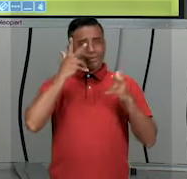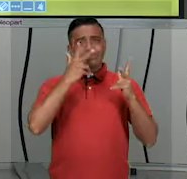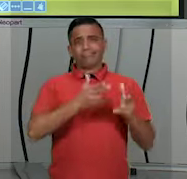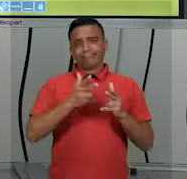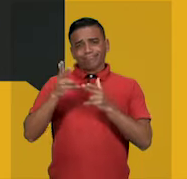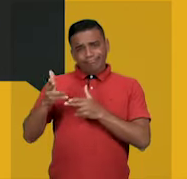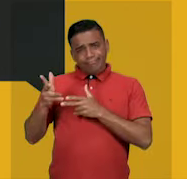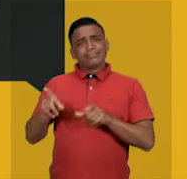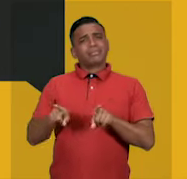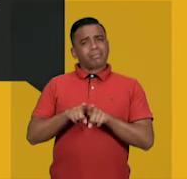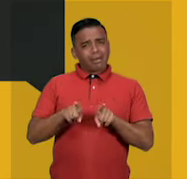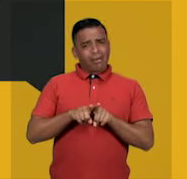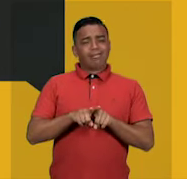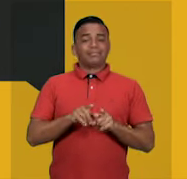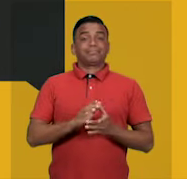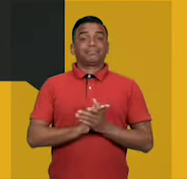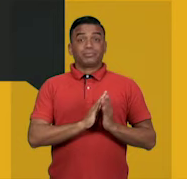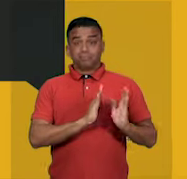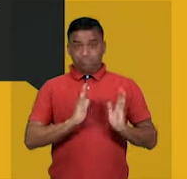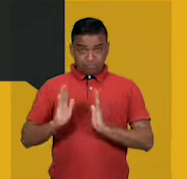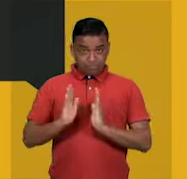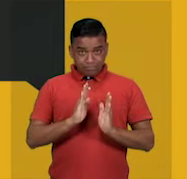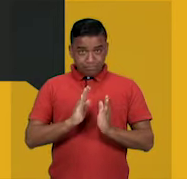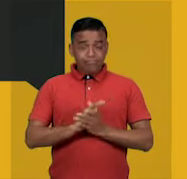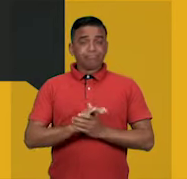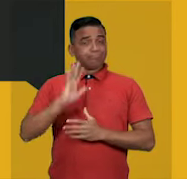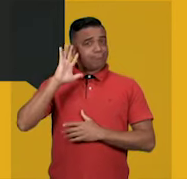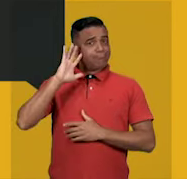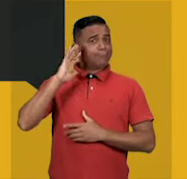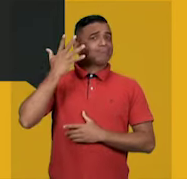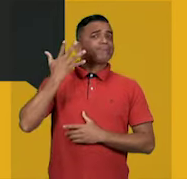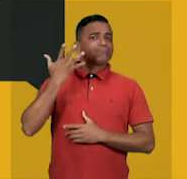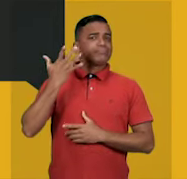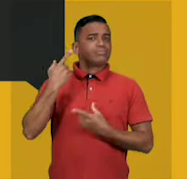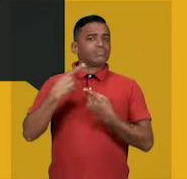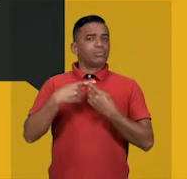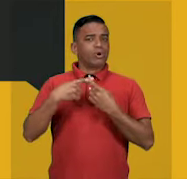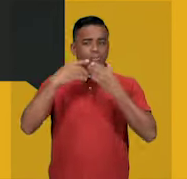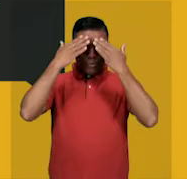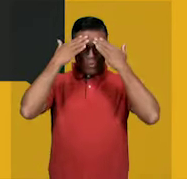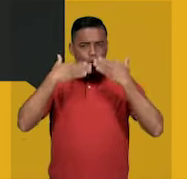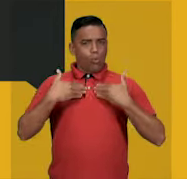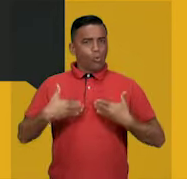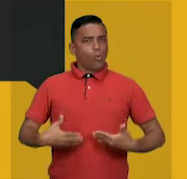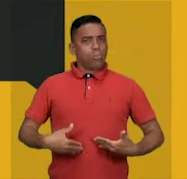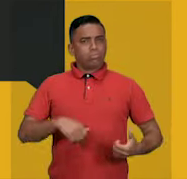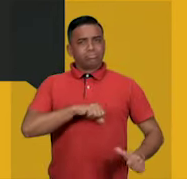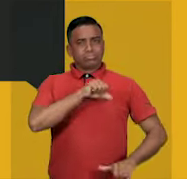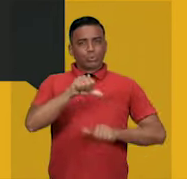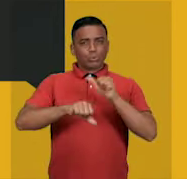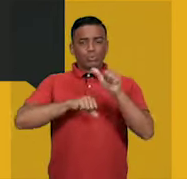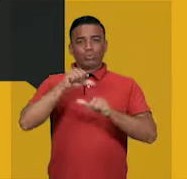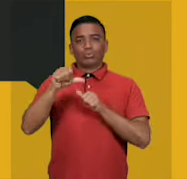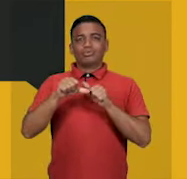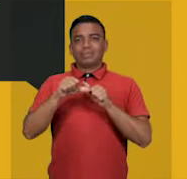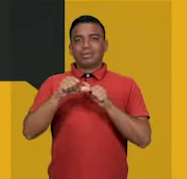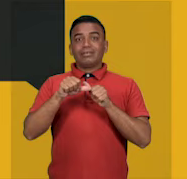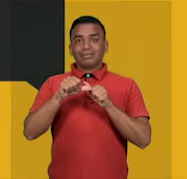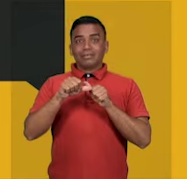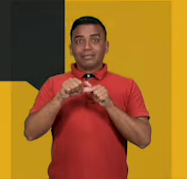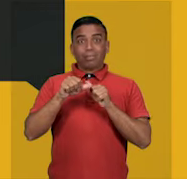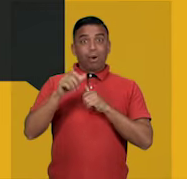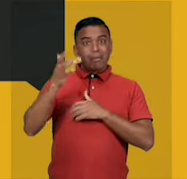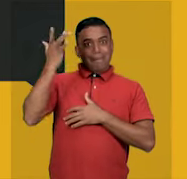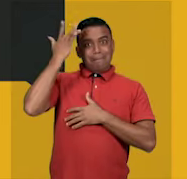Durante essa fase, uma série de alterações acontecem no corpo do indivíduo, levando à maturação